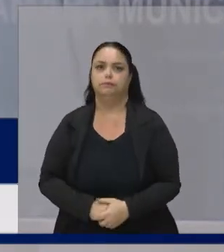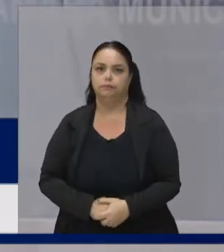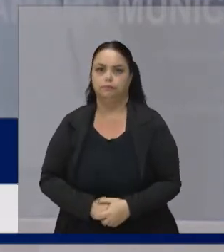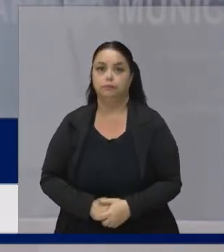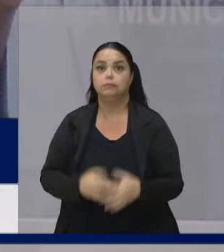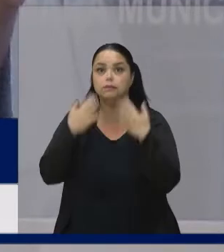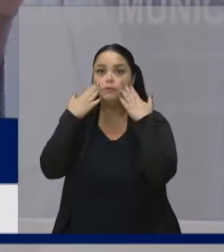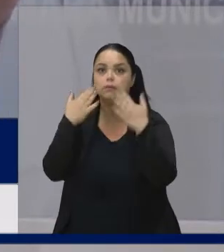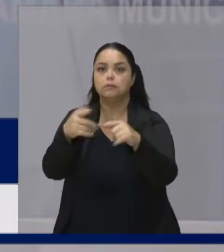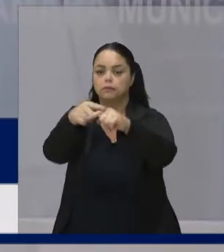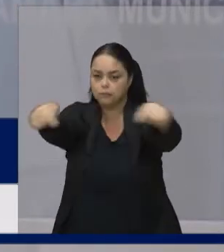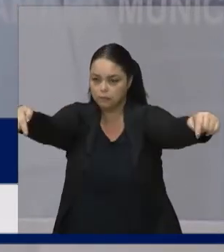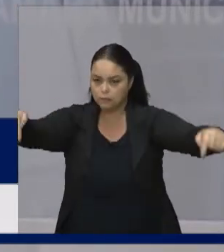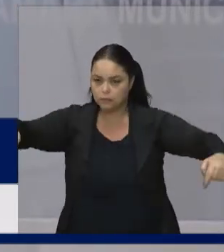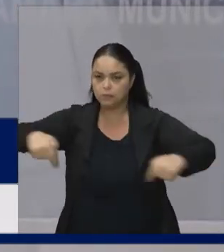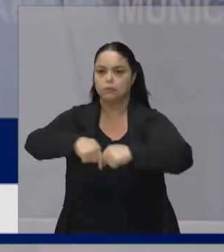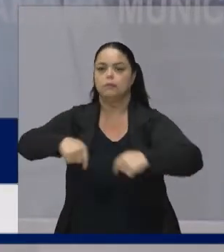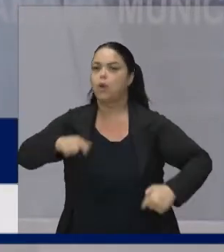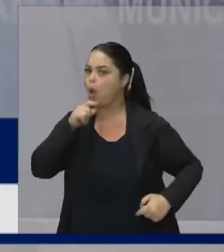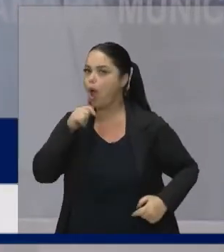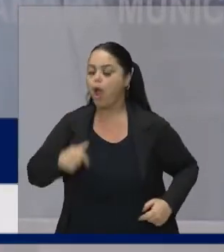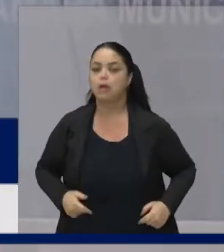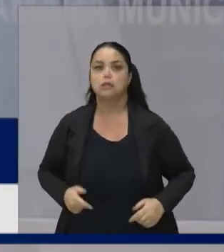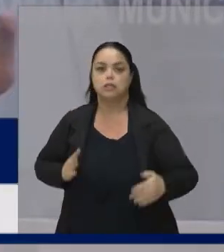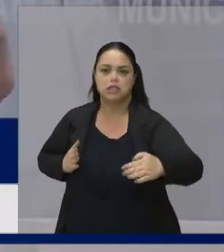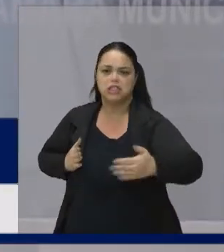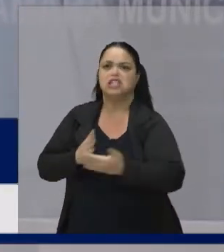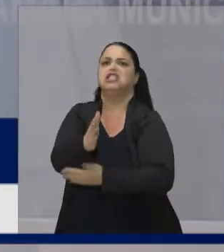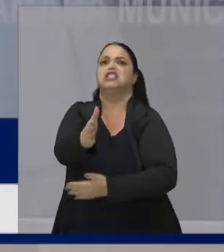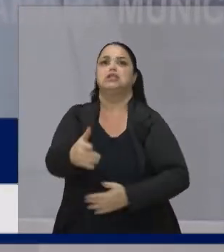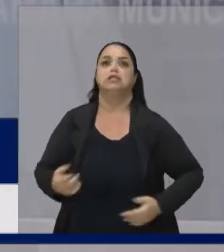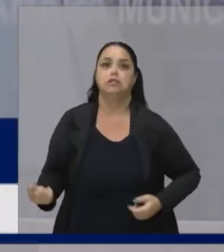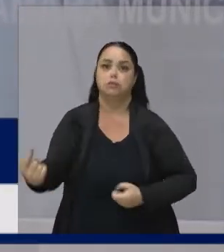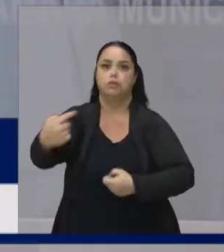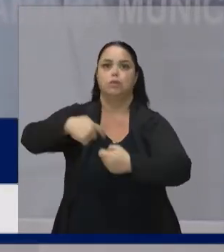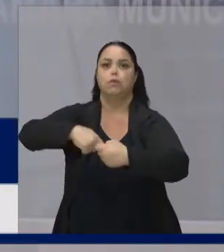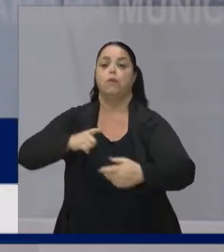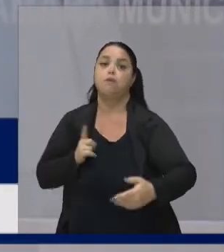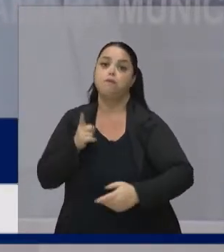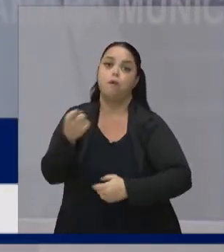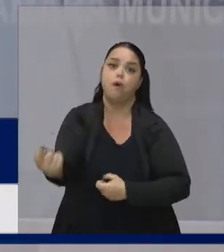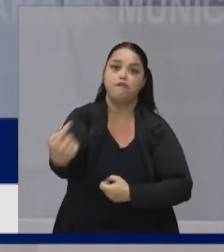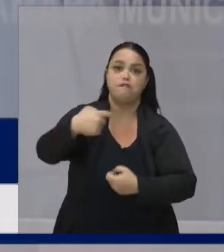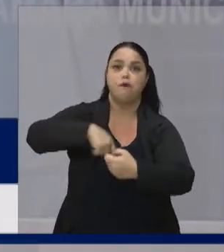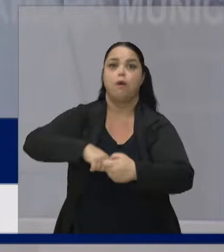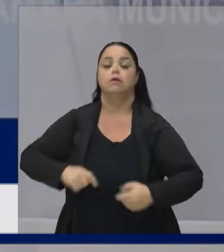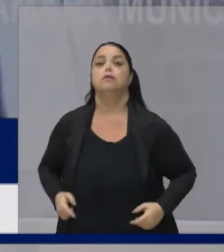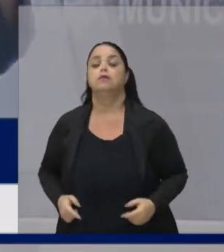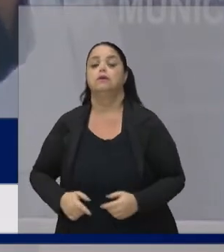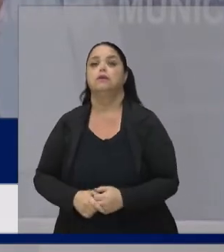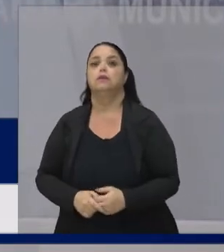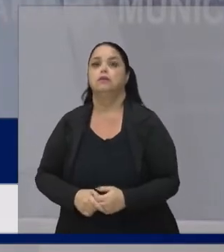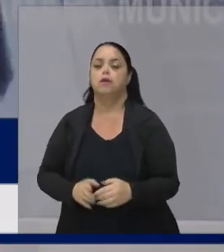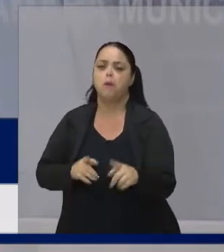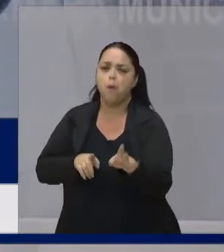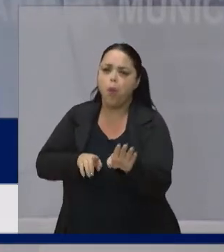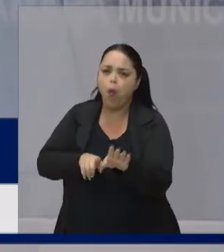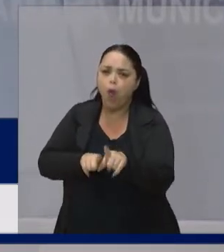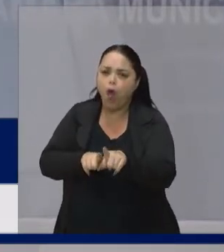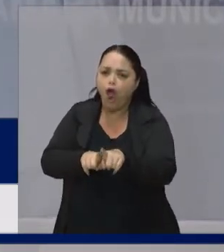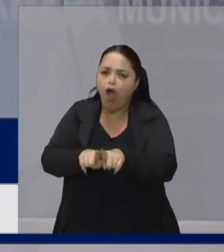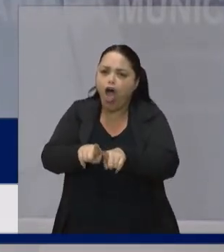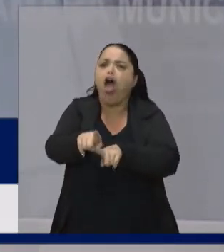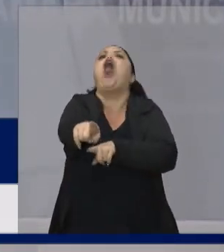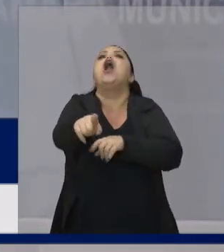Olha aquela piscina De 50 metros E fala Não só vou atravessar Como vou e volto E vou chegar na frente Olha aquela torcida E vai falar Vou